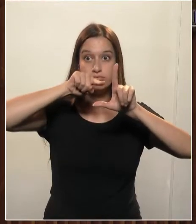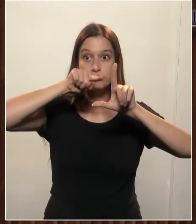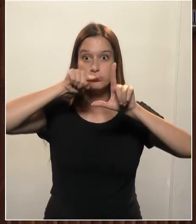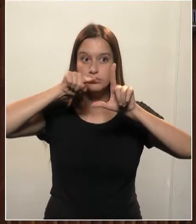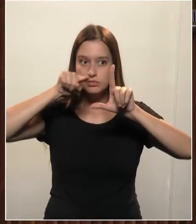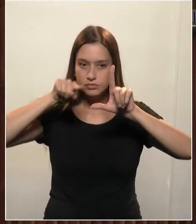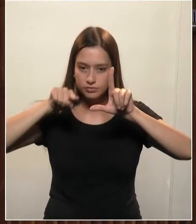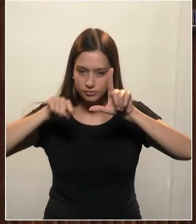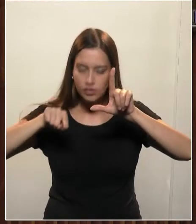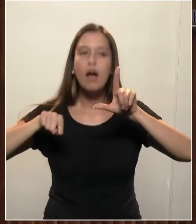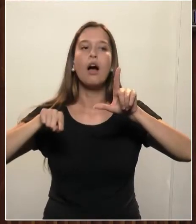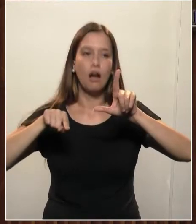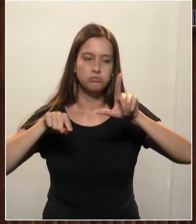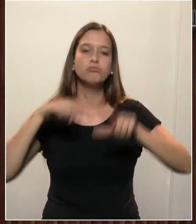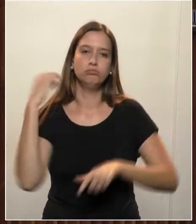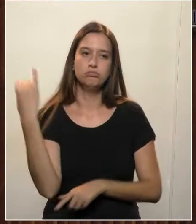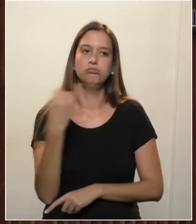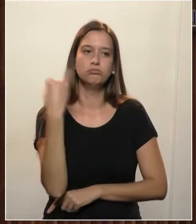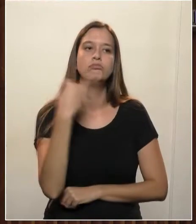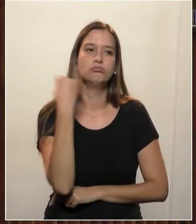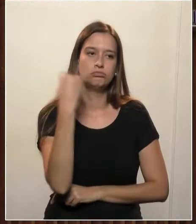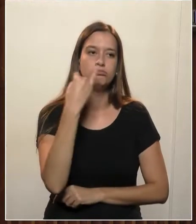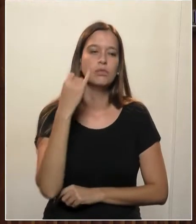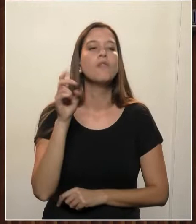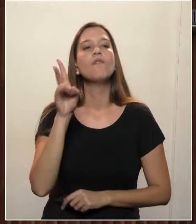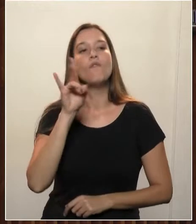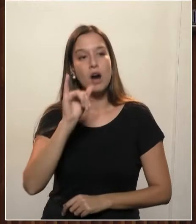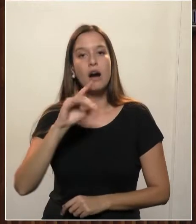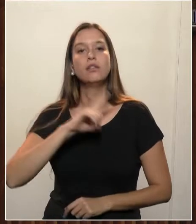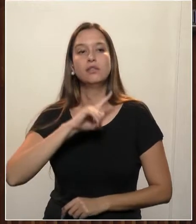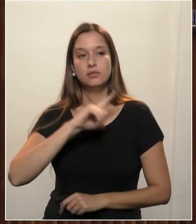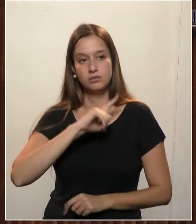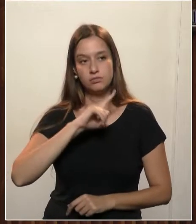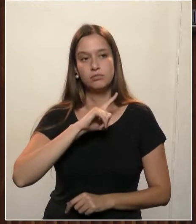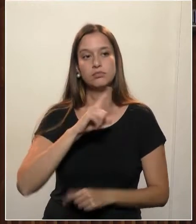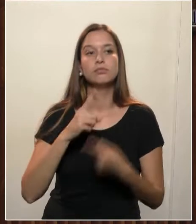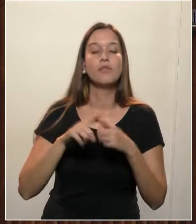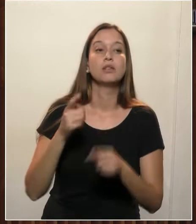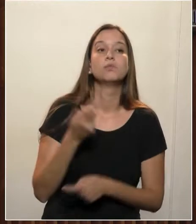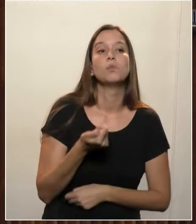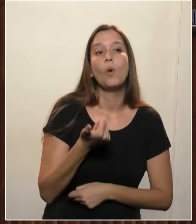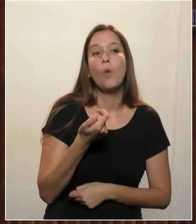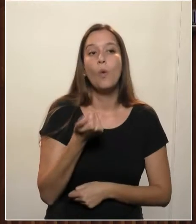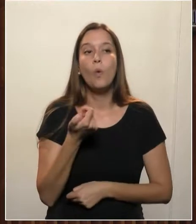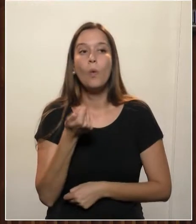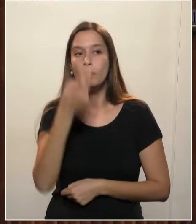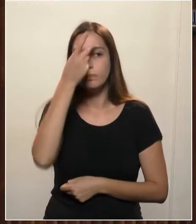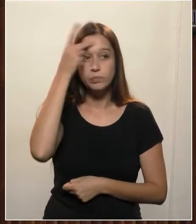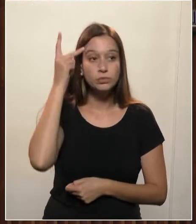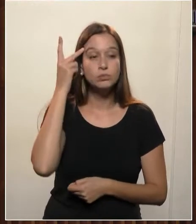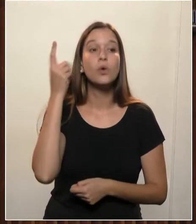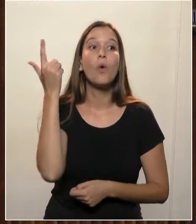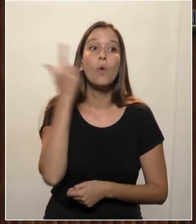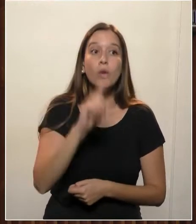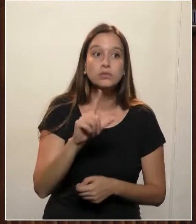aparecendo numa certa intensidade que o sistema de saúde, ele consiga absorver.